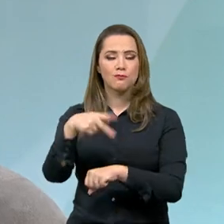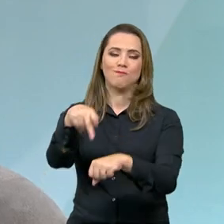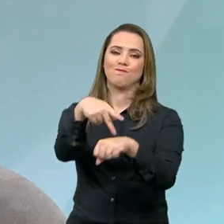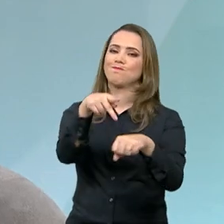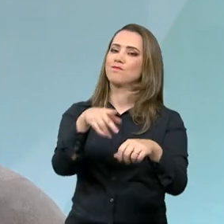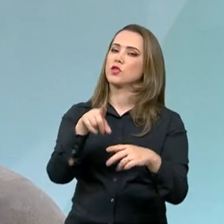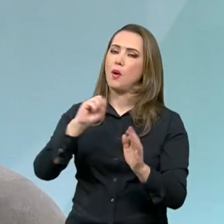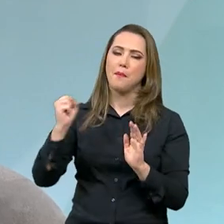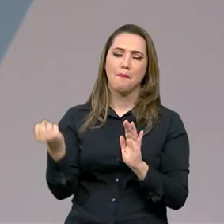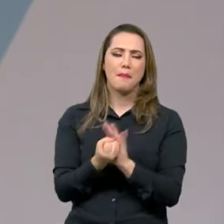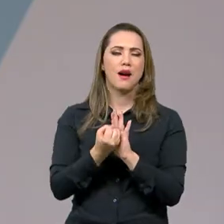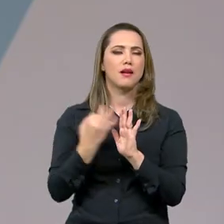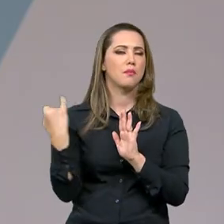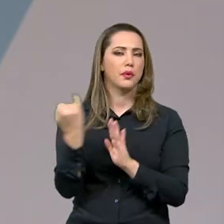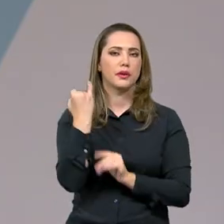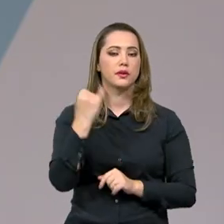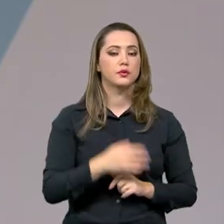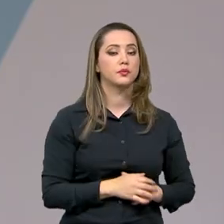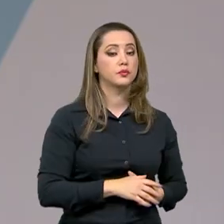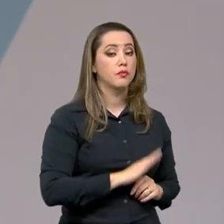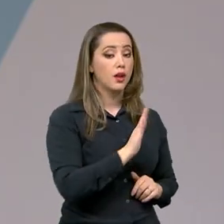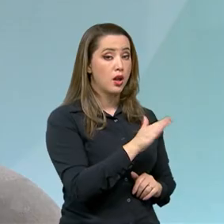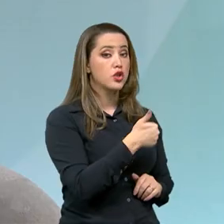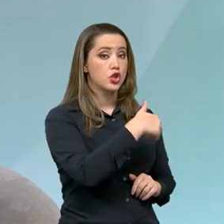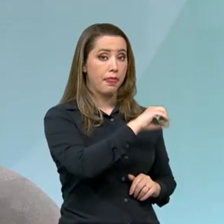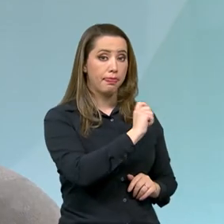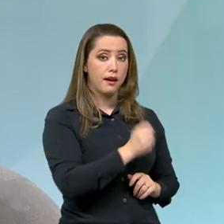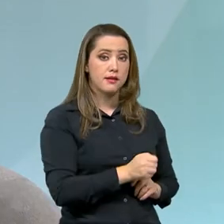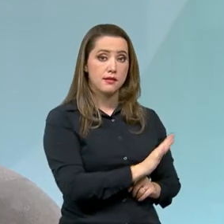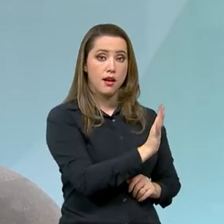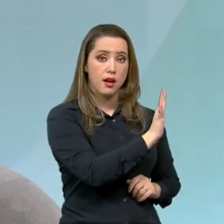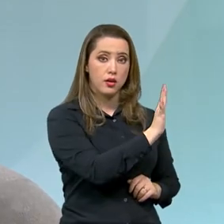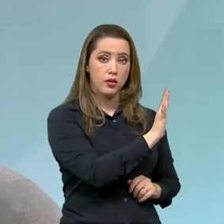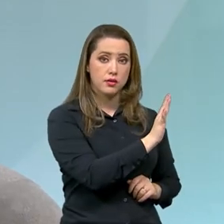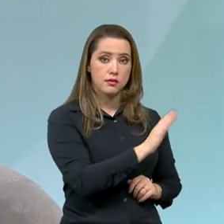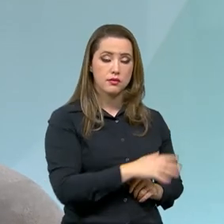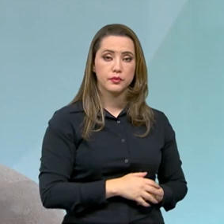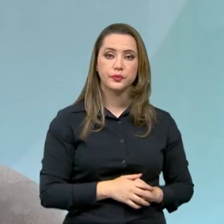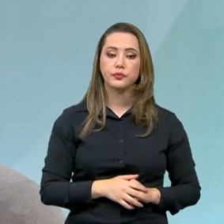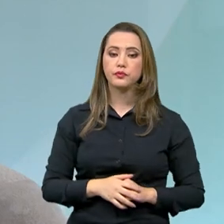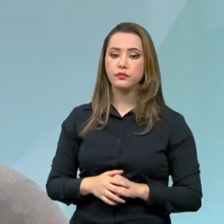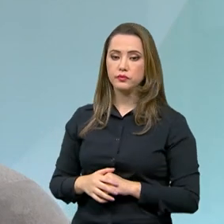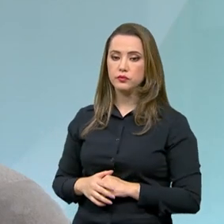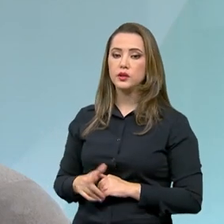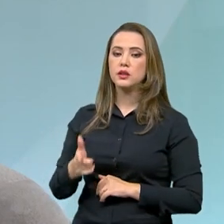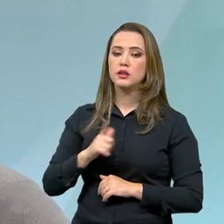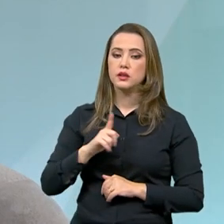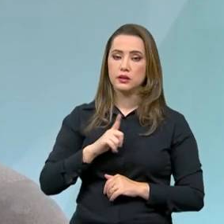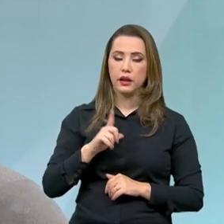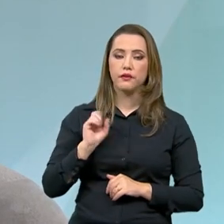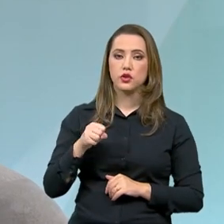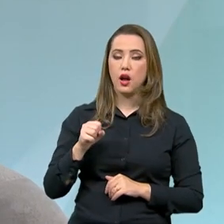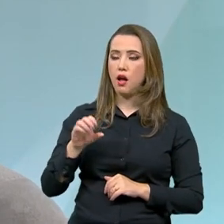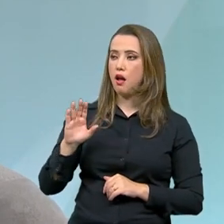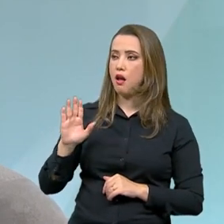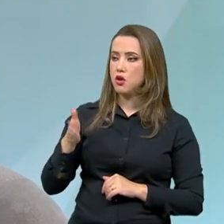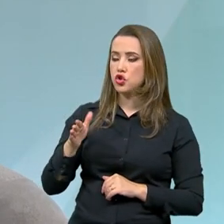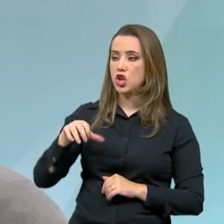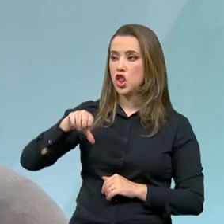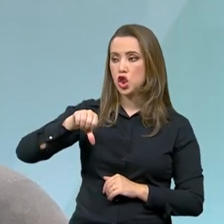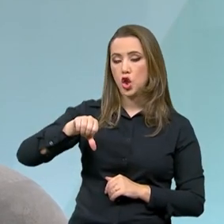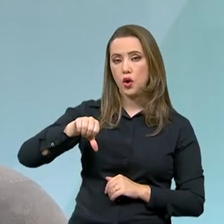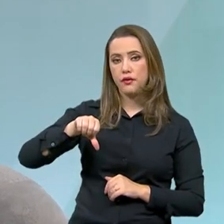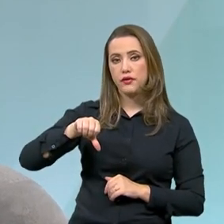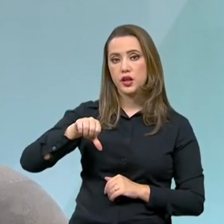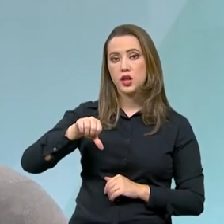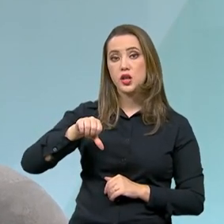saneamento brasileiro. E já ocorreram 10 leilões com o novo marco? Perfeito. Ocorreram 10 leilões. Foram 9 de água e esgoto e 1